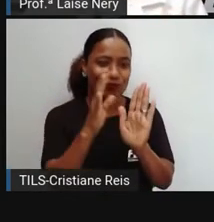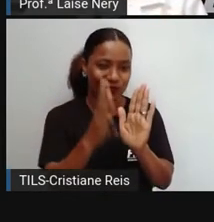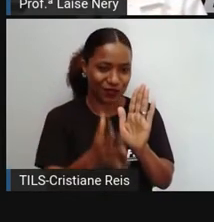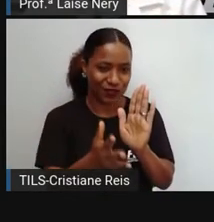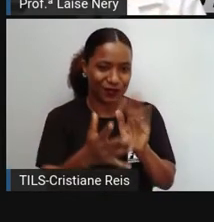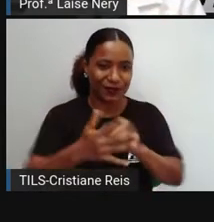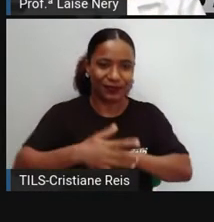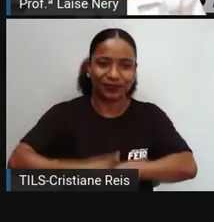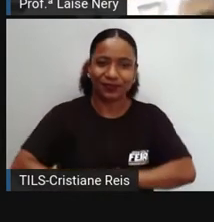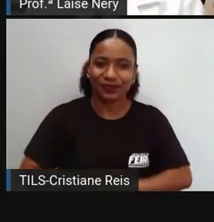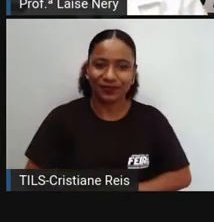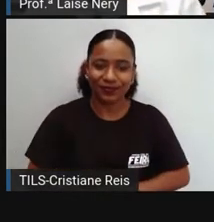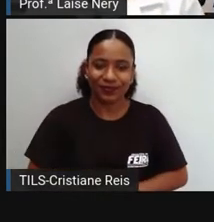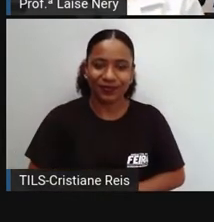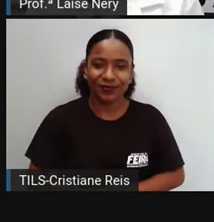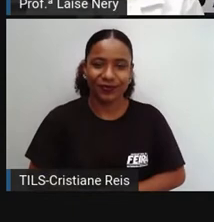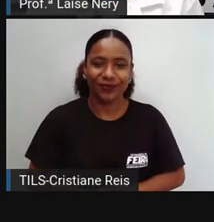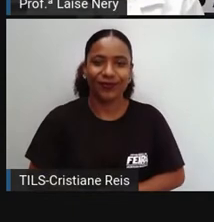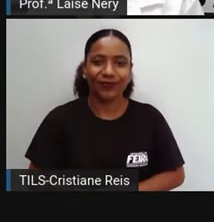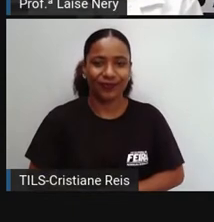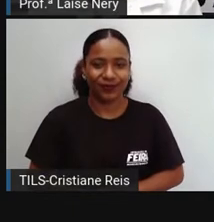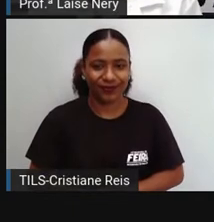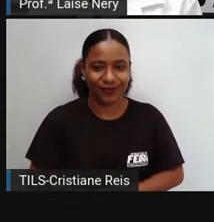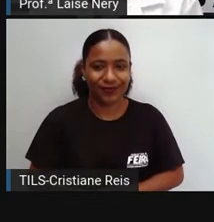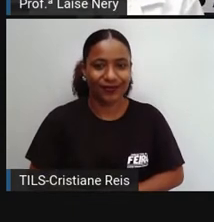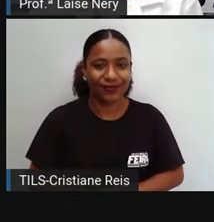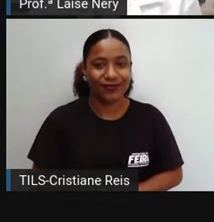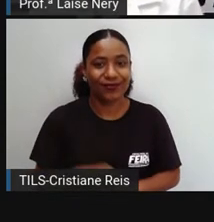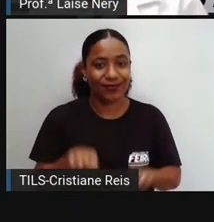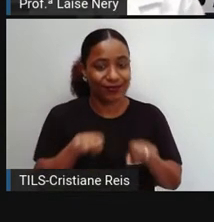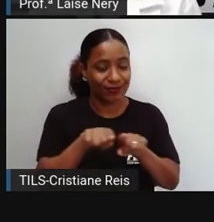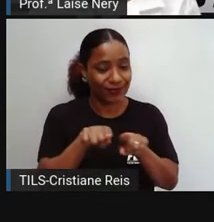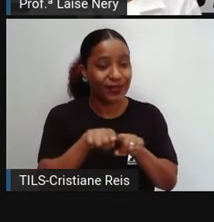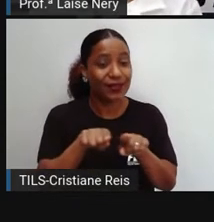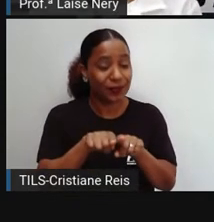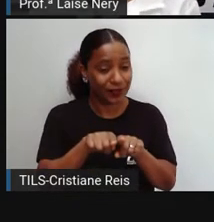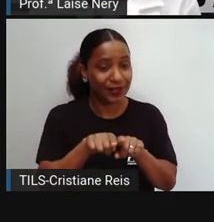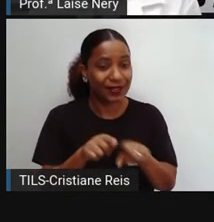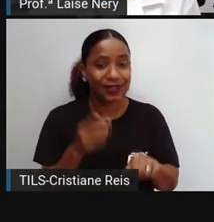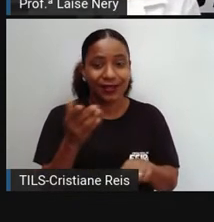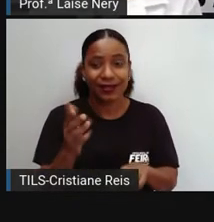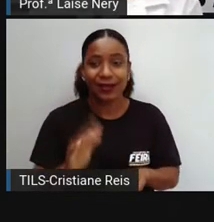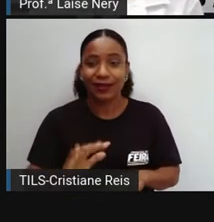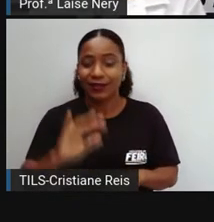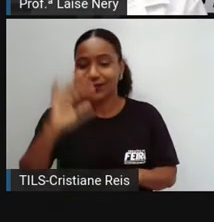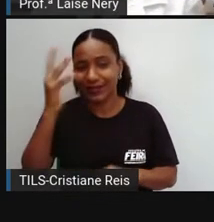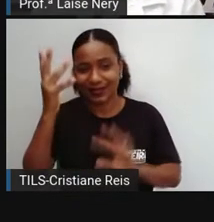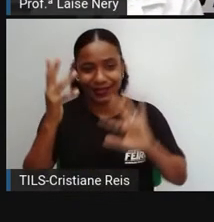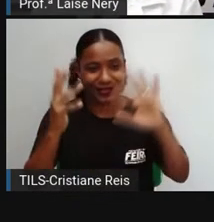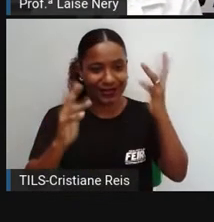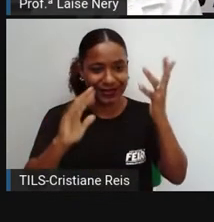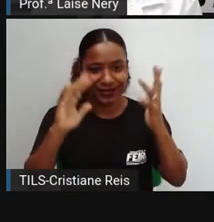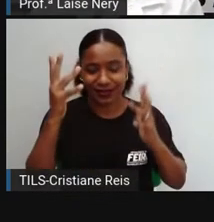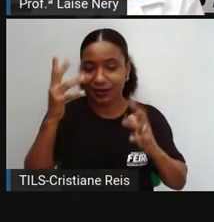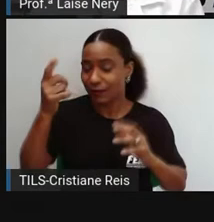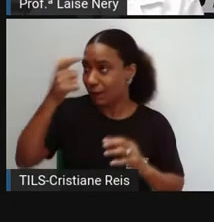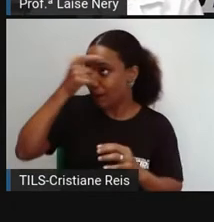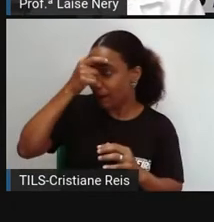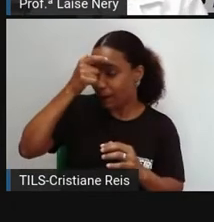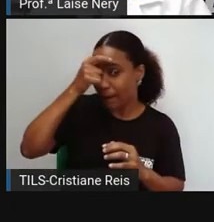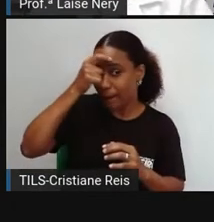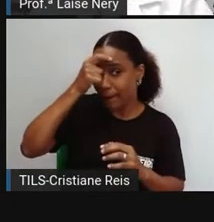E aí, nessa fase, também ocorrem algumas transformações na mente, porque também